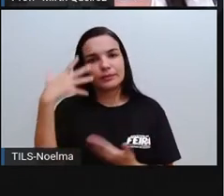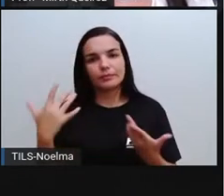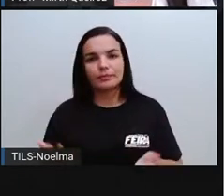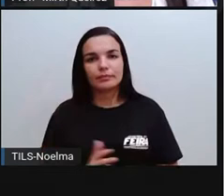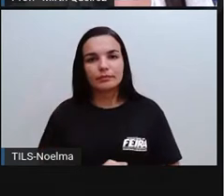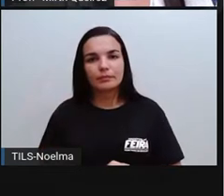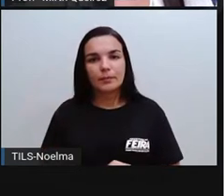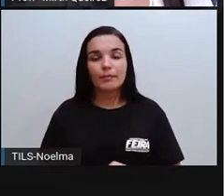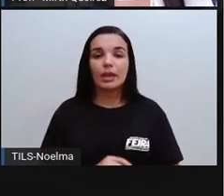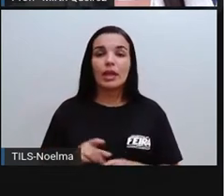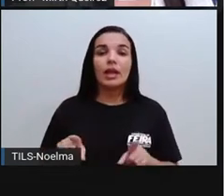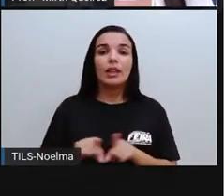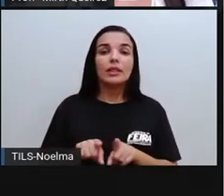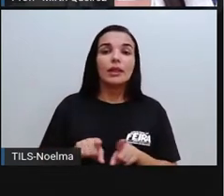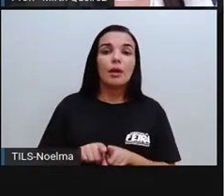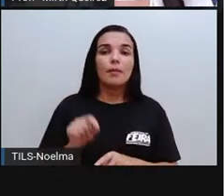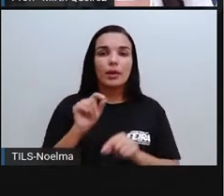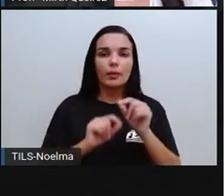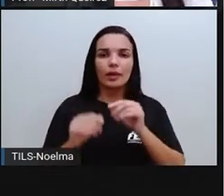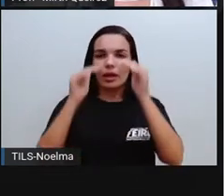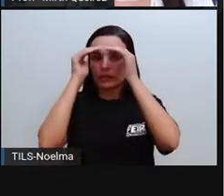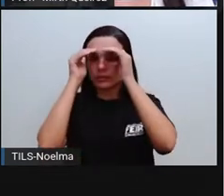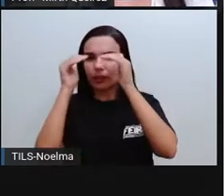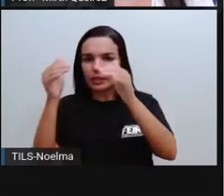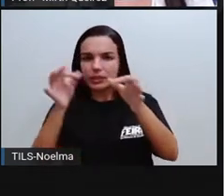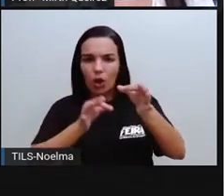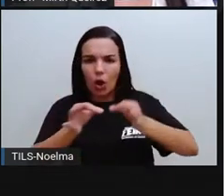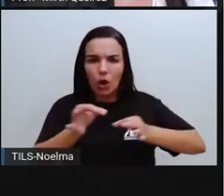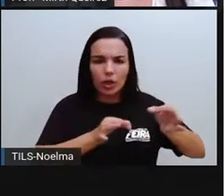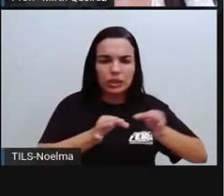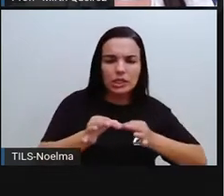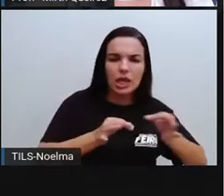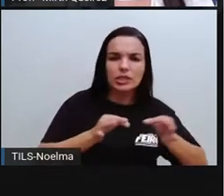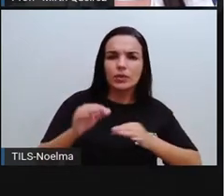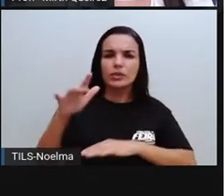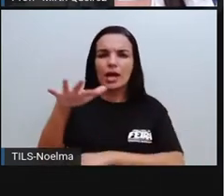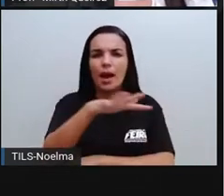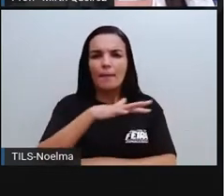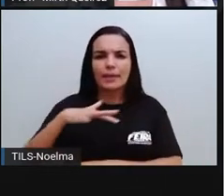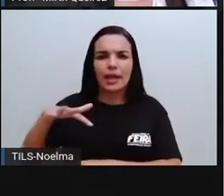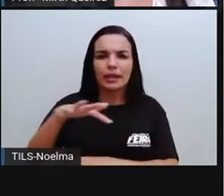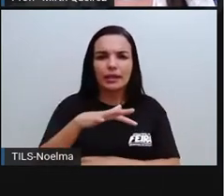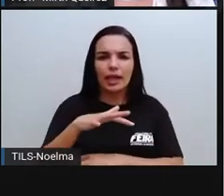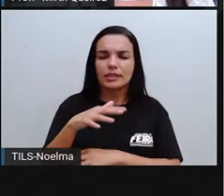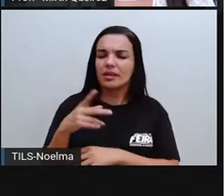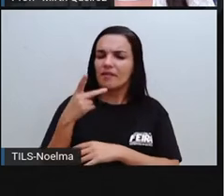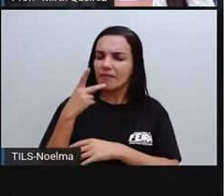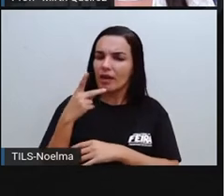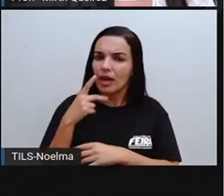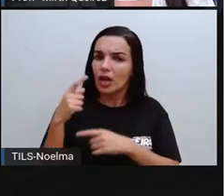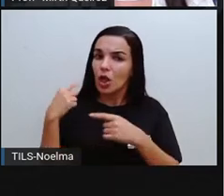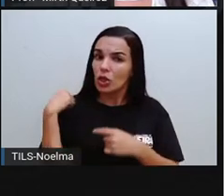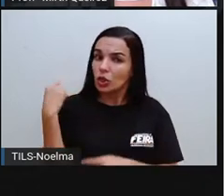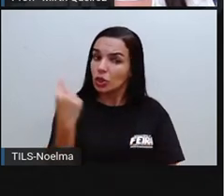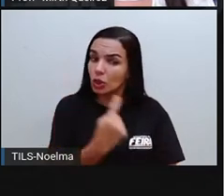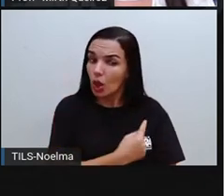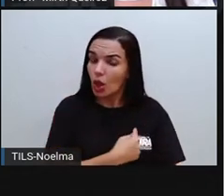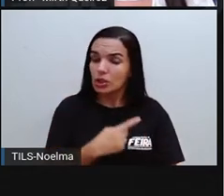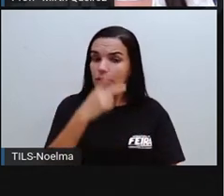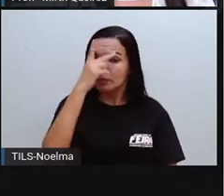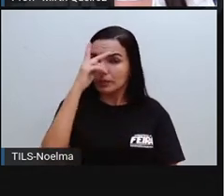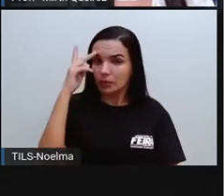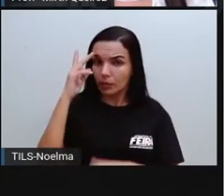Relatórios de respeitadas organizações ambientais defendem que nós, seres humanos, já estamos consumindo